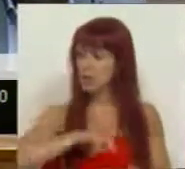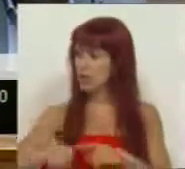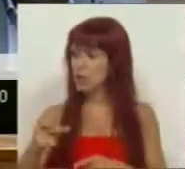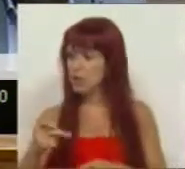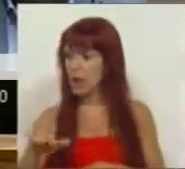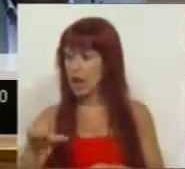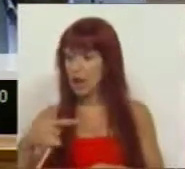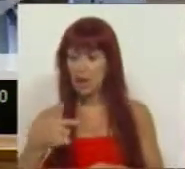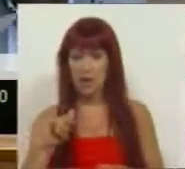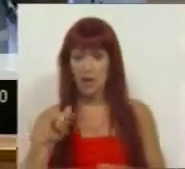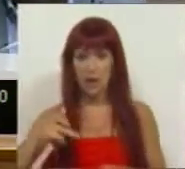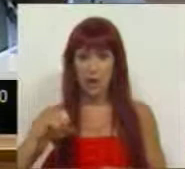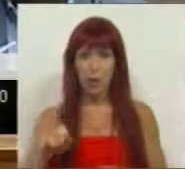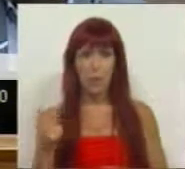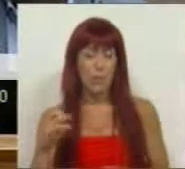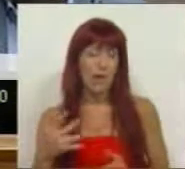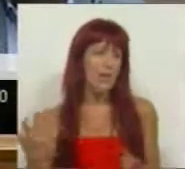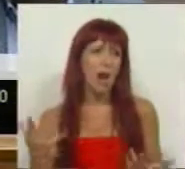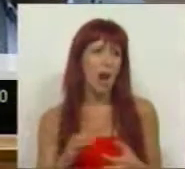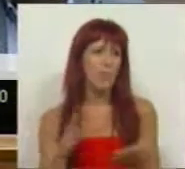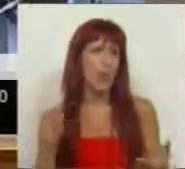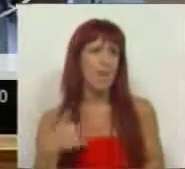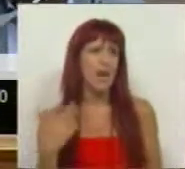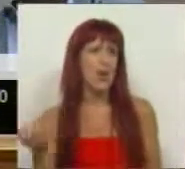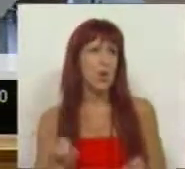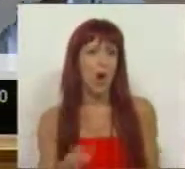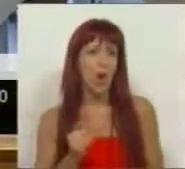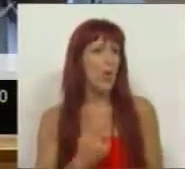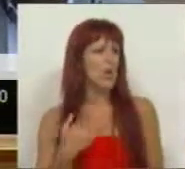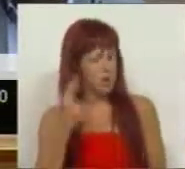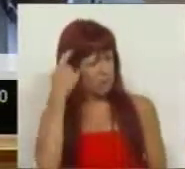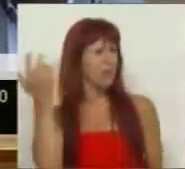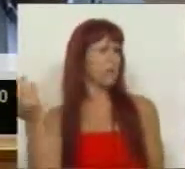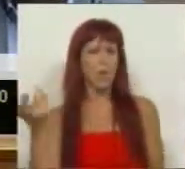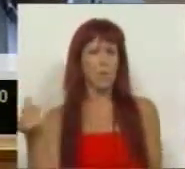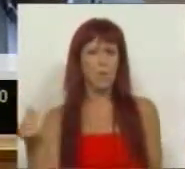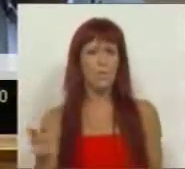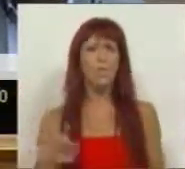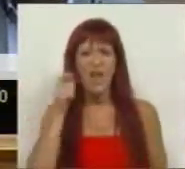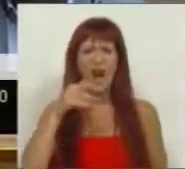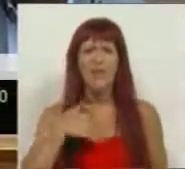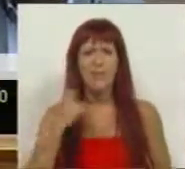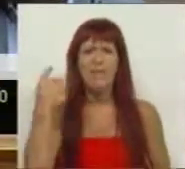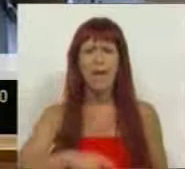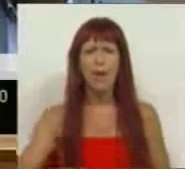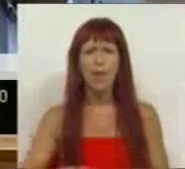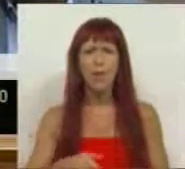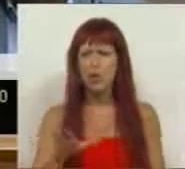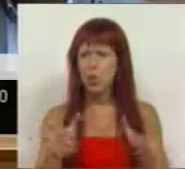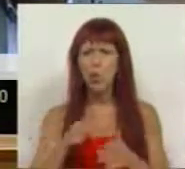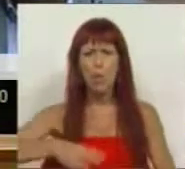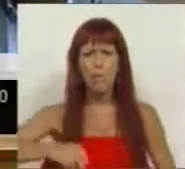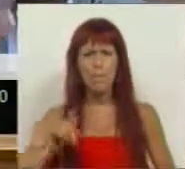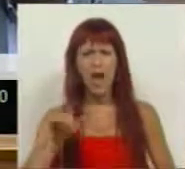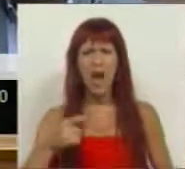Deputado Altino Bessa, claro que não têm nada a temer, nem outra coisa nos passou pela cabeça. Quem tem a temer é o Grupo